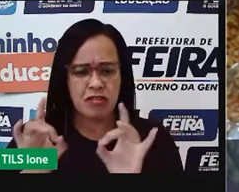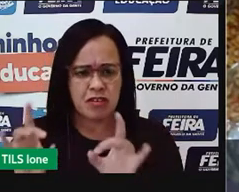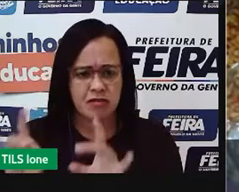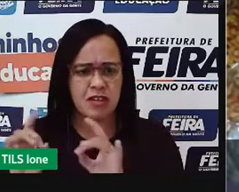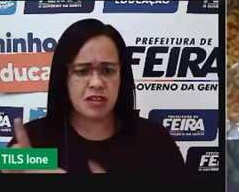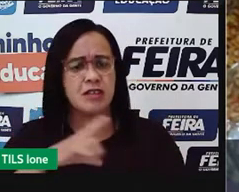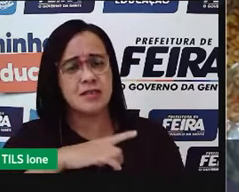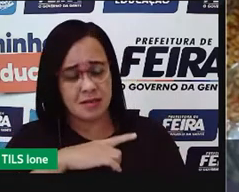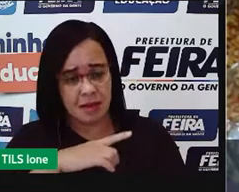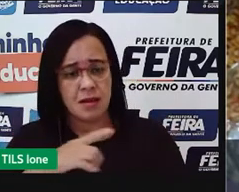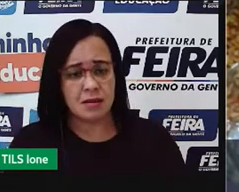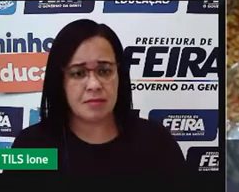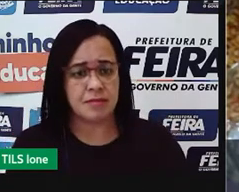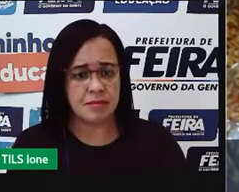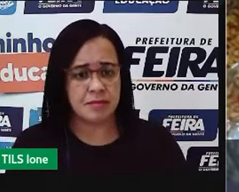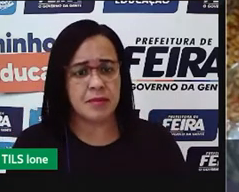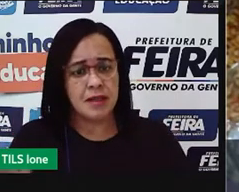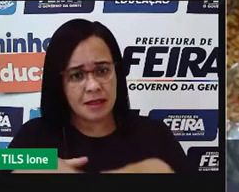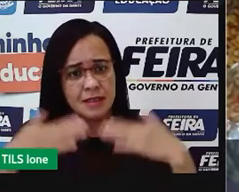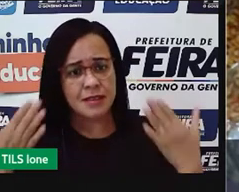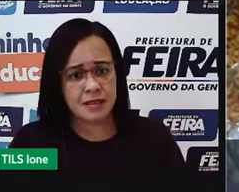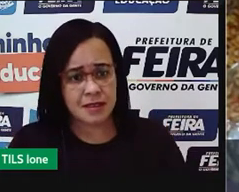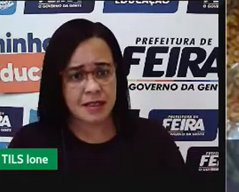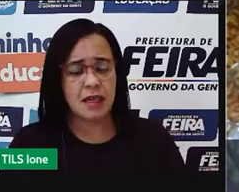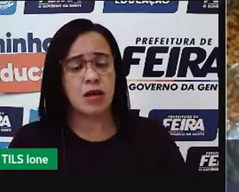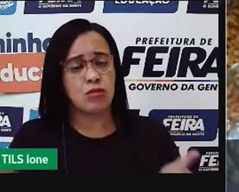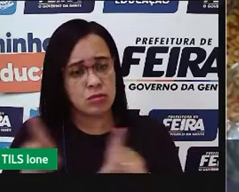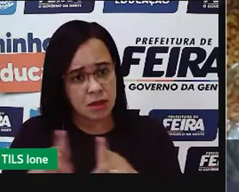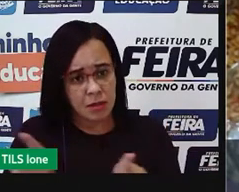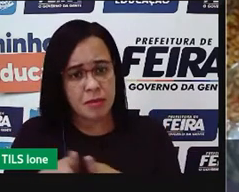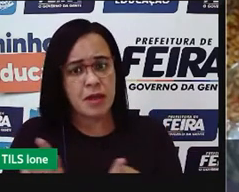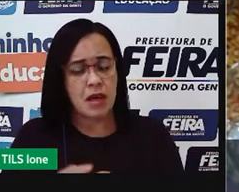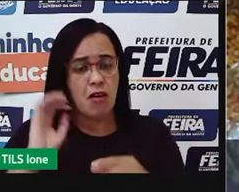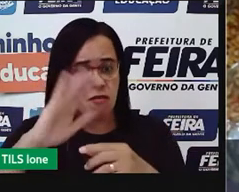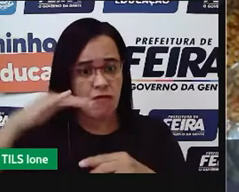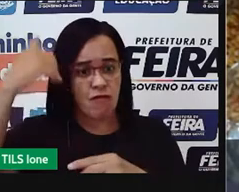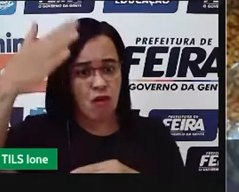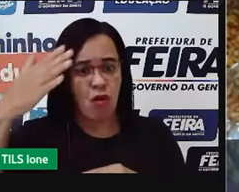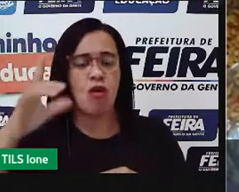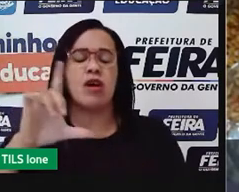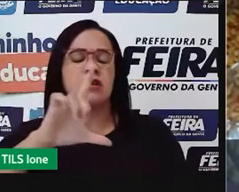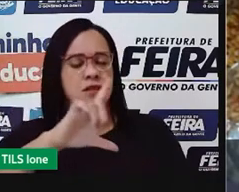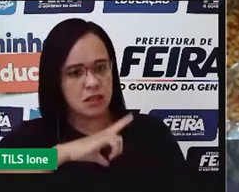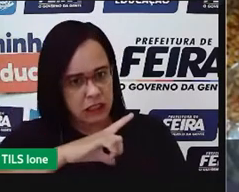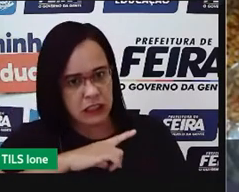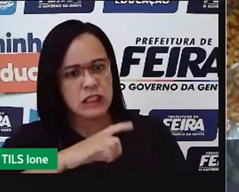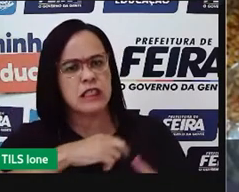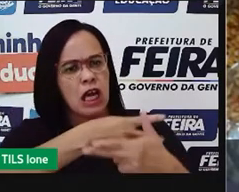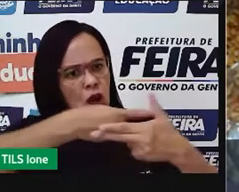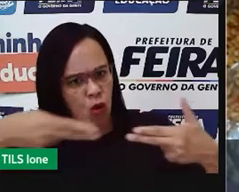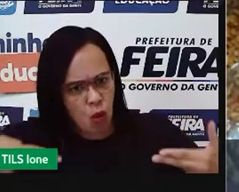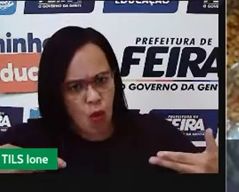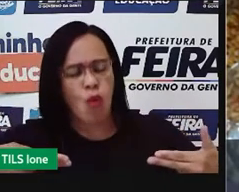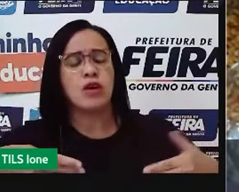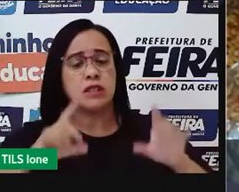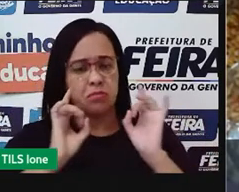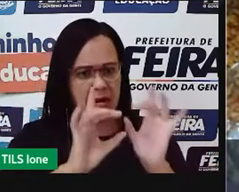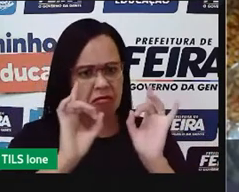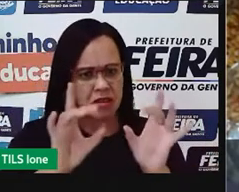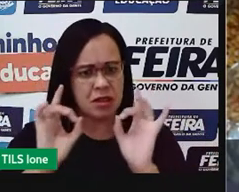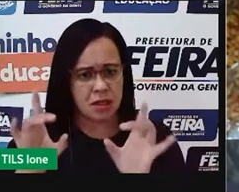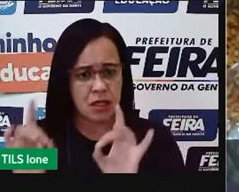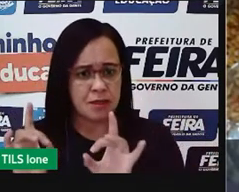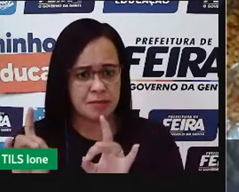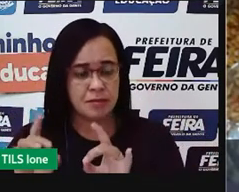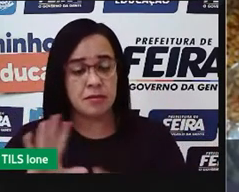E os produtos também, a maioria vende lá. É claro que vem produtos de fora também, não vamos aqui achar que não vem produto de fora, vem muitos produtos